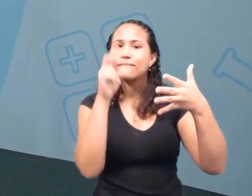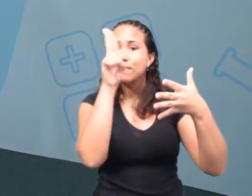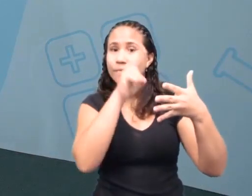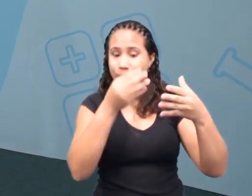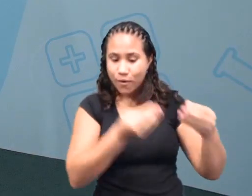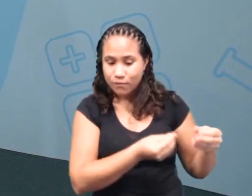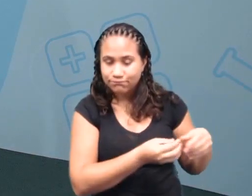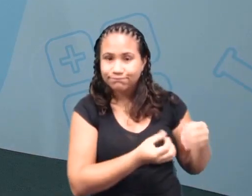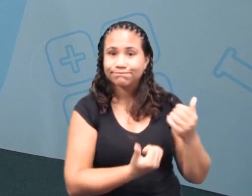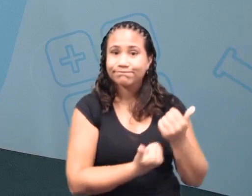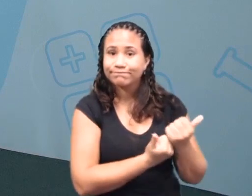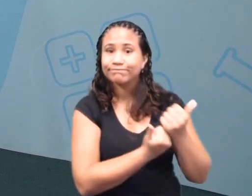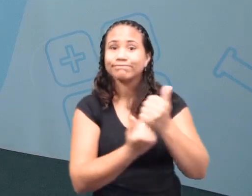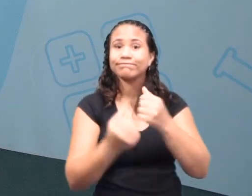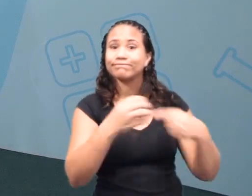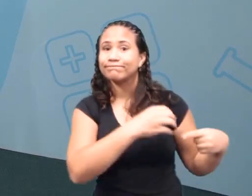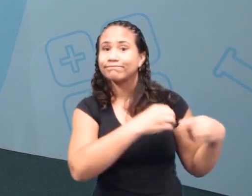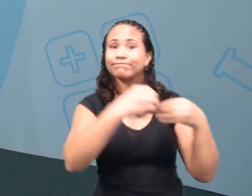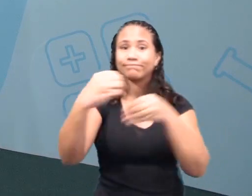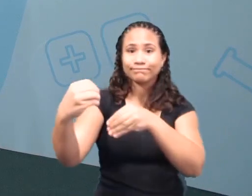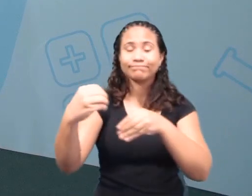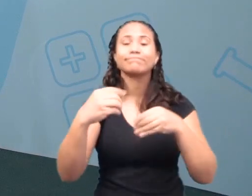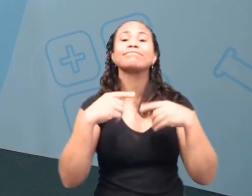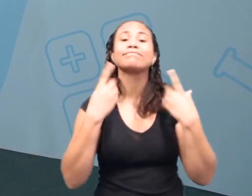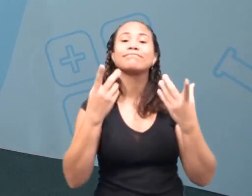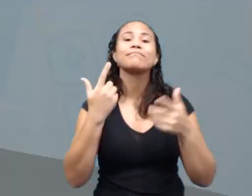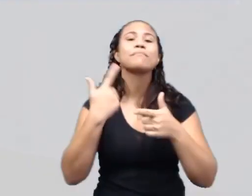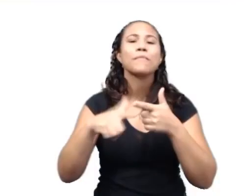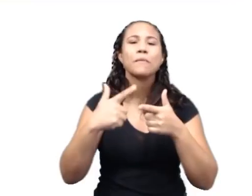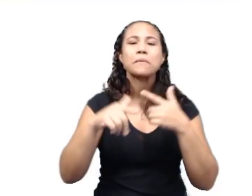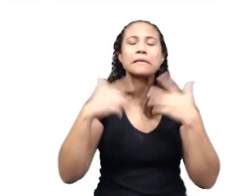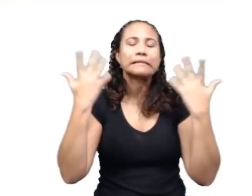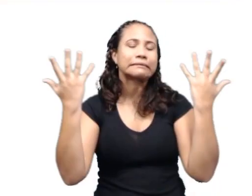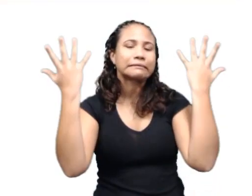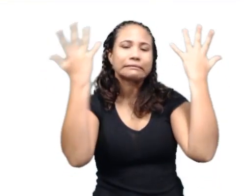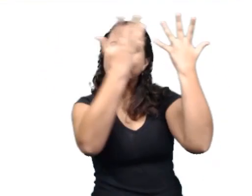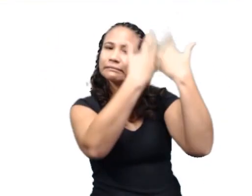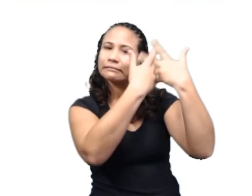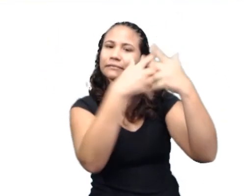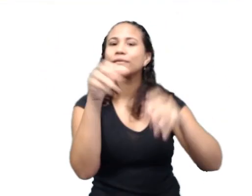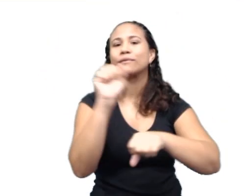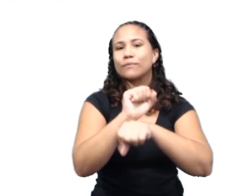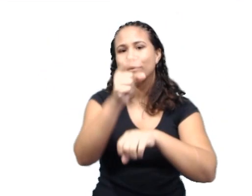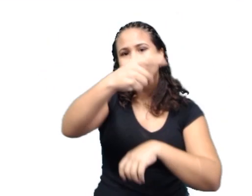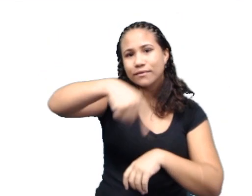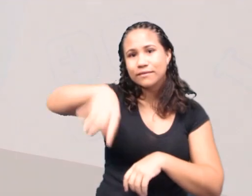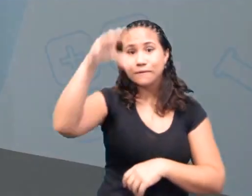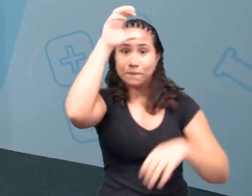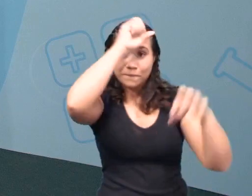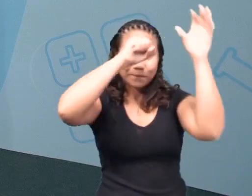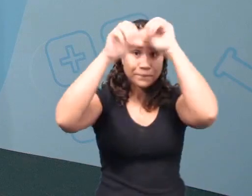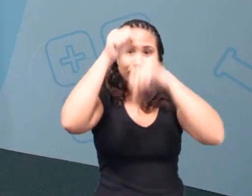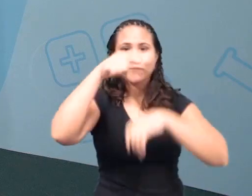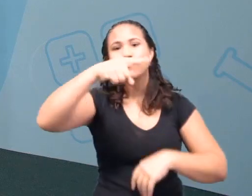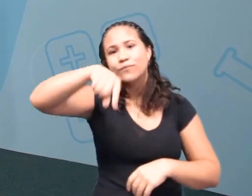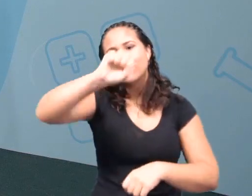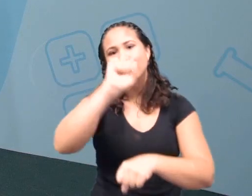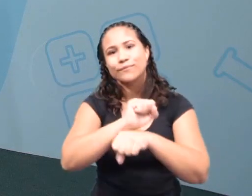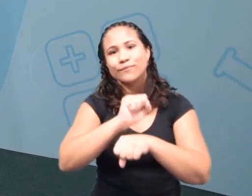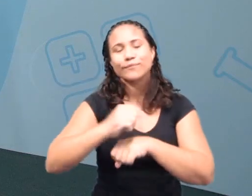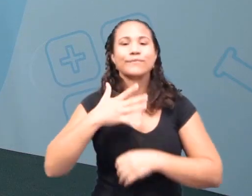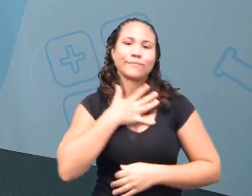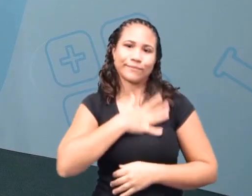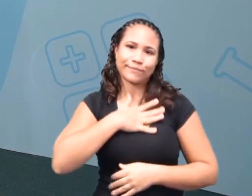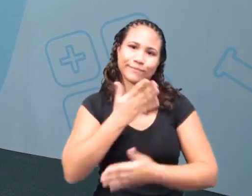resolver esse problema, certo? Eu espero que vocês tenham aprendido, eu espero que vocês tenham gostado da